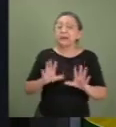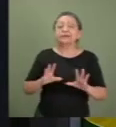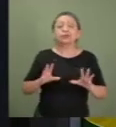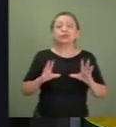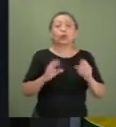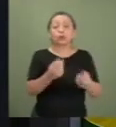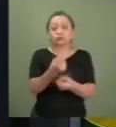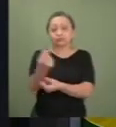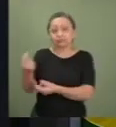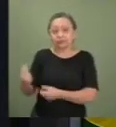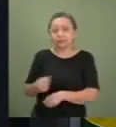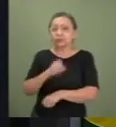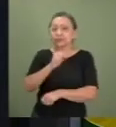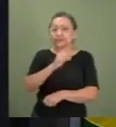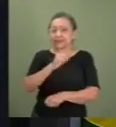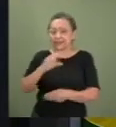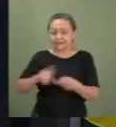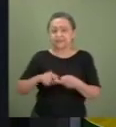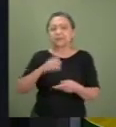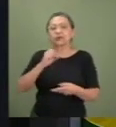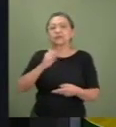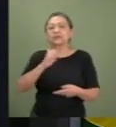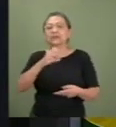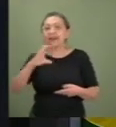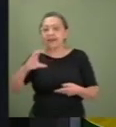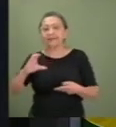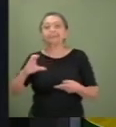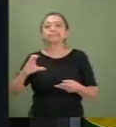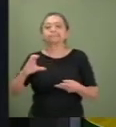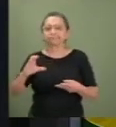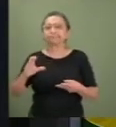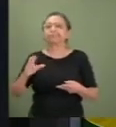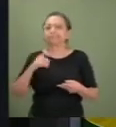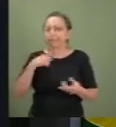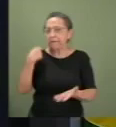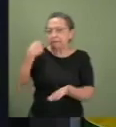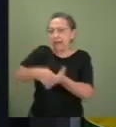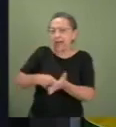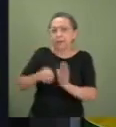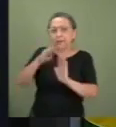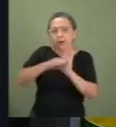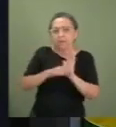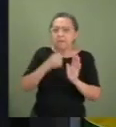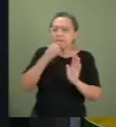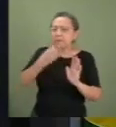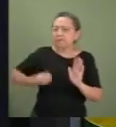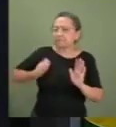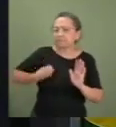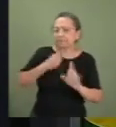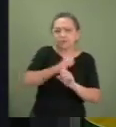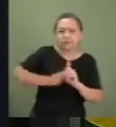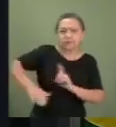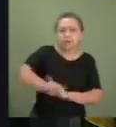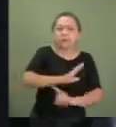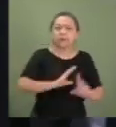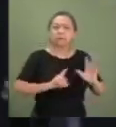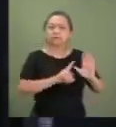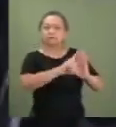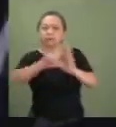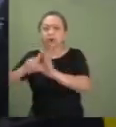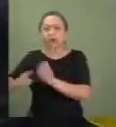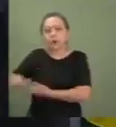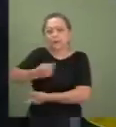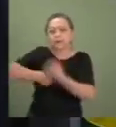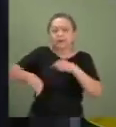recursos do SESC e do SENAC devem financiar programas de bem-estar social para os comerciários e suas